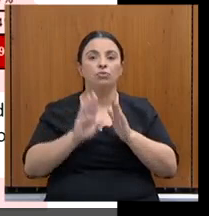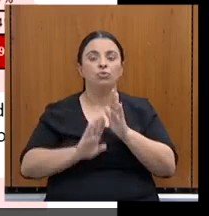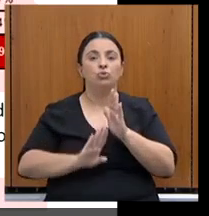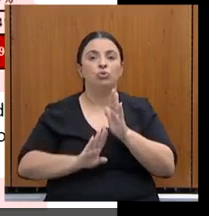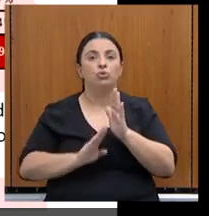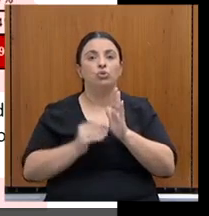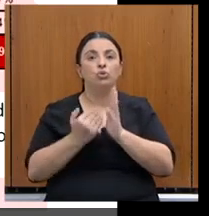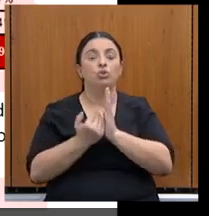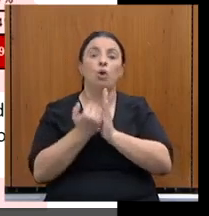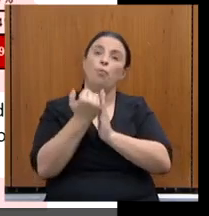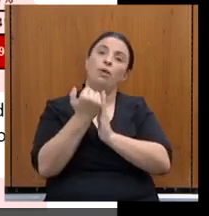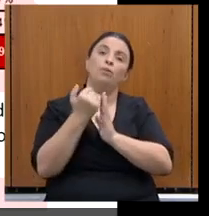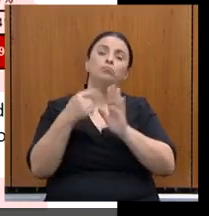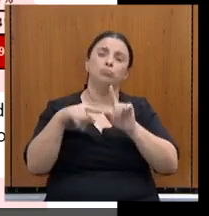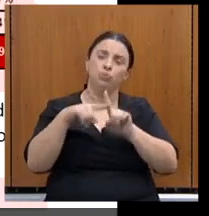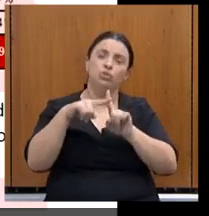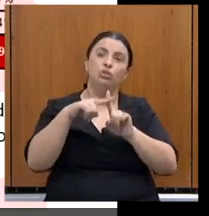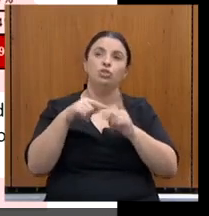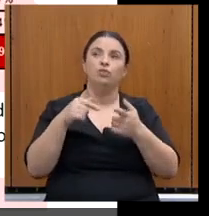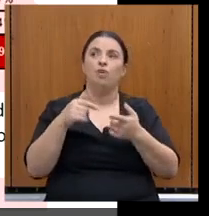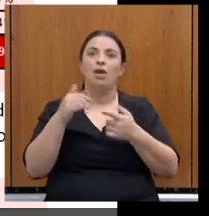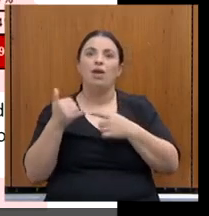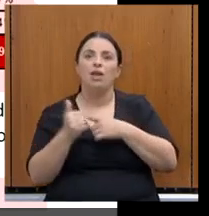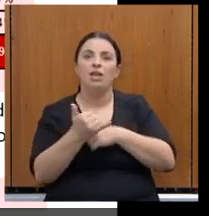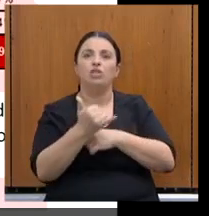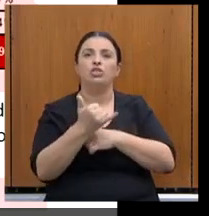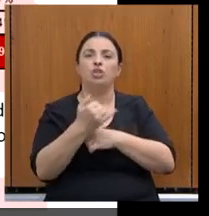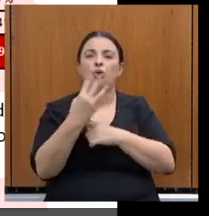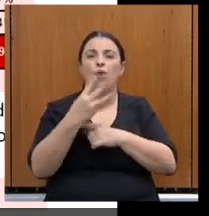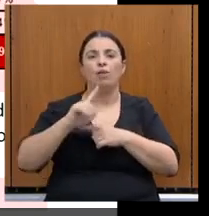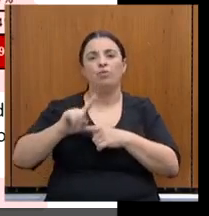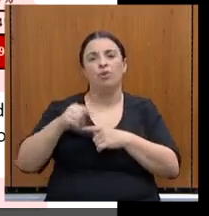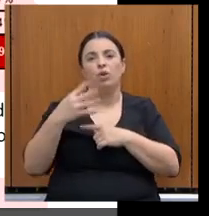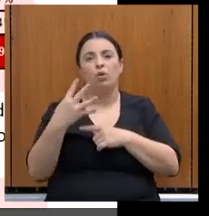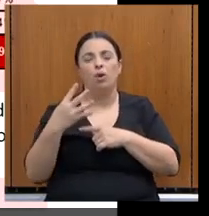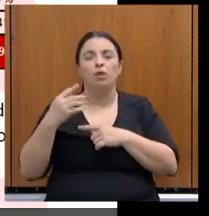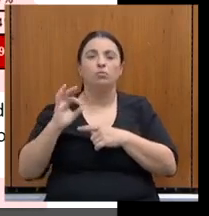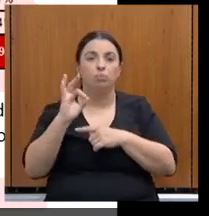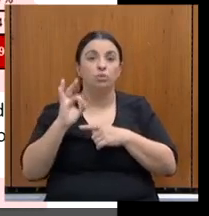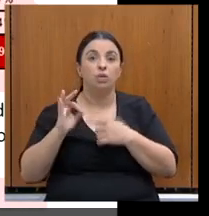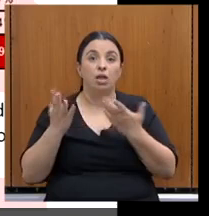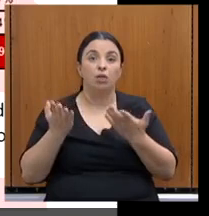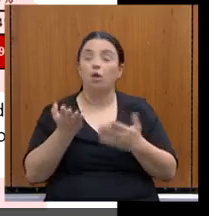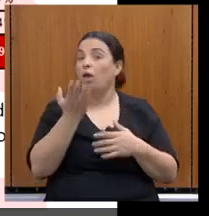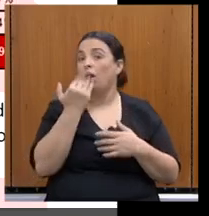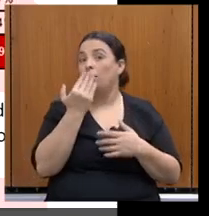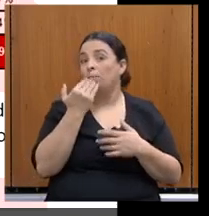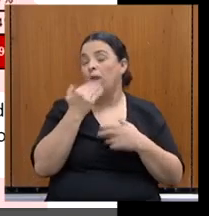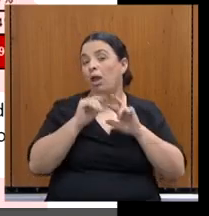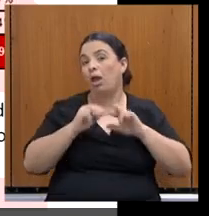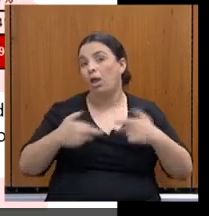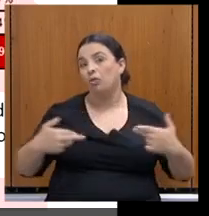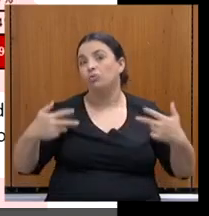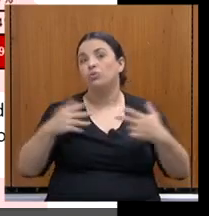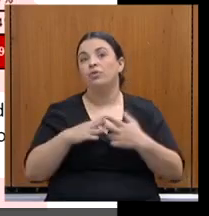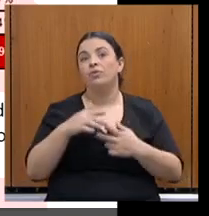variação positiva de 19%, energia elétrica 4,4%, alimentos 23